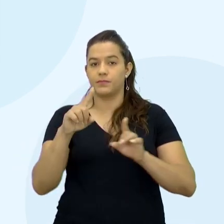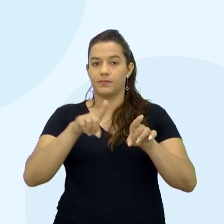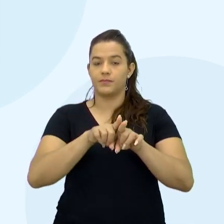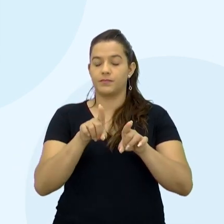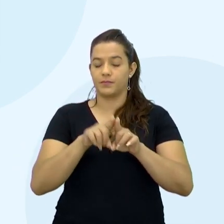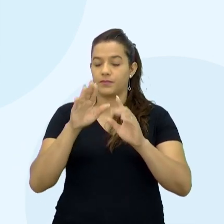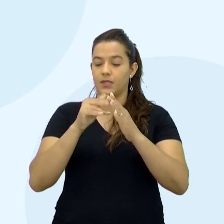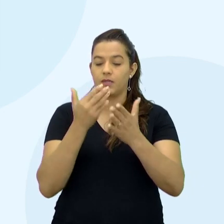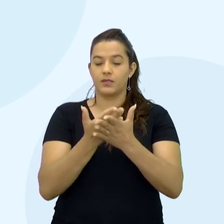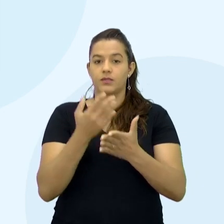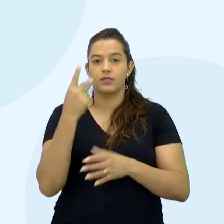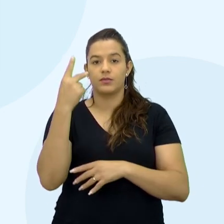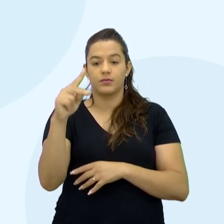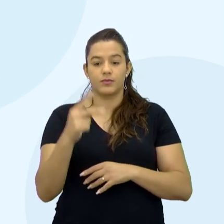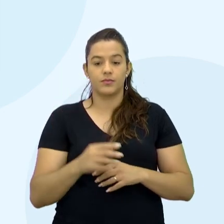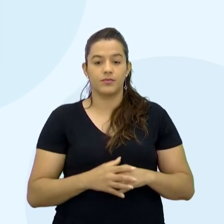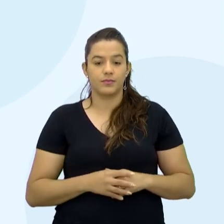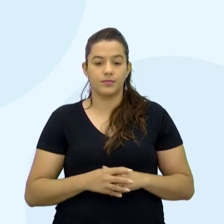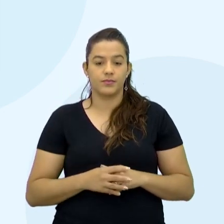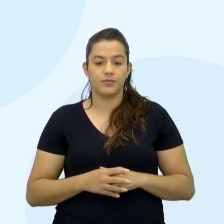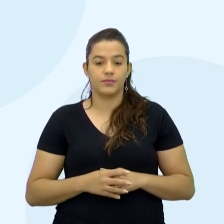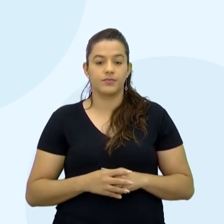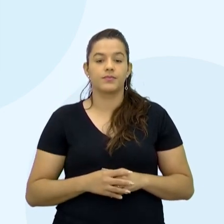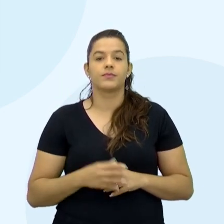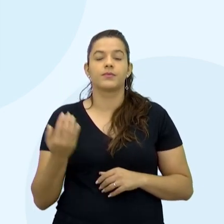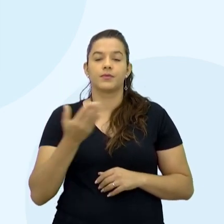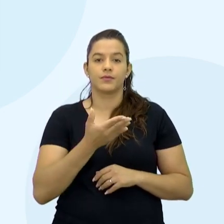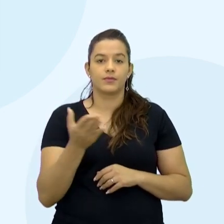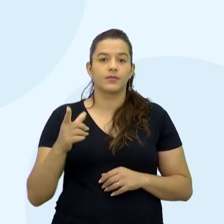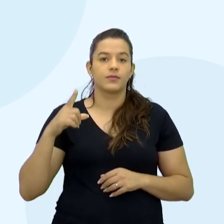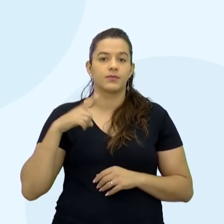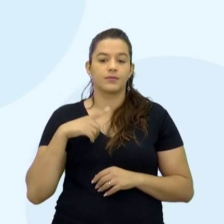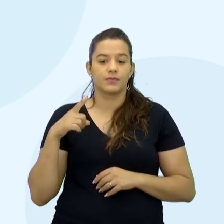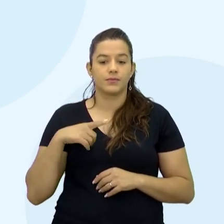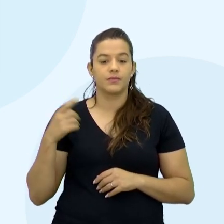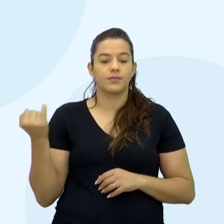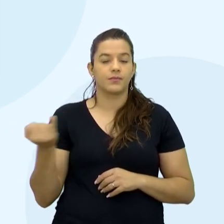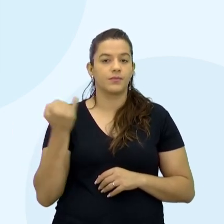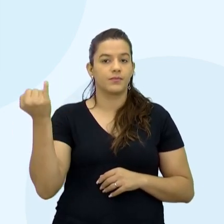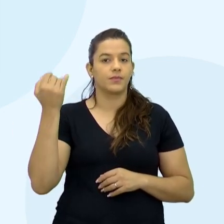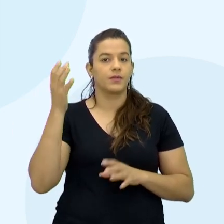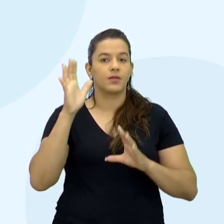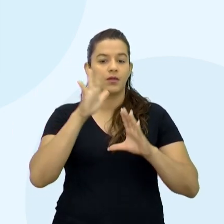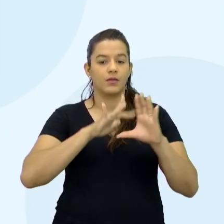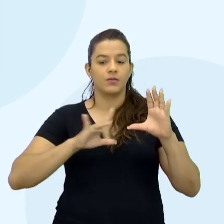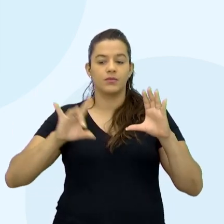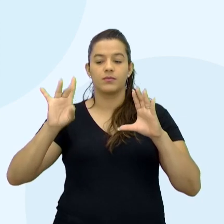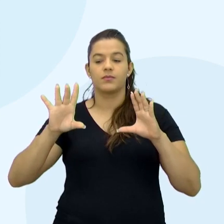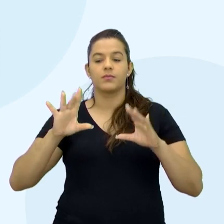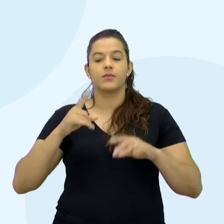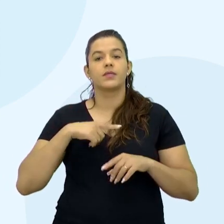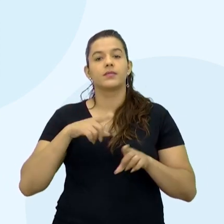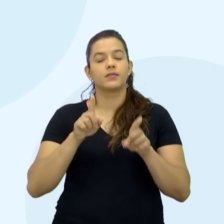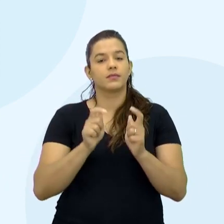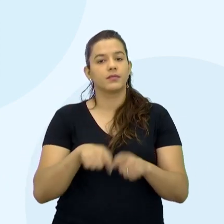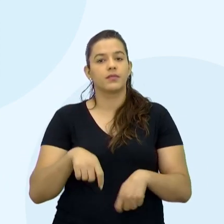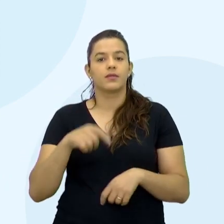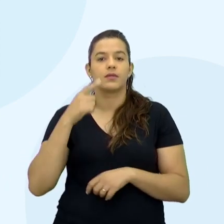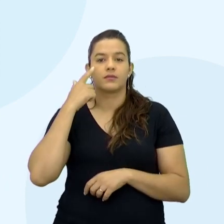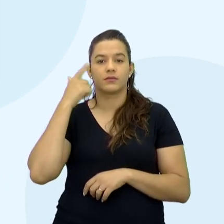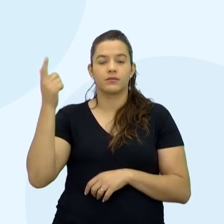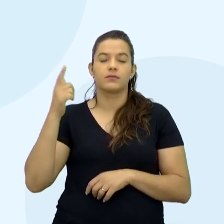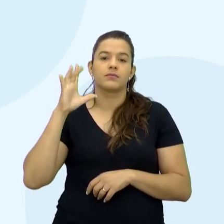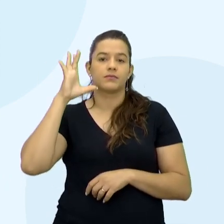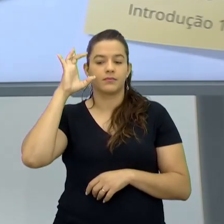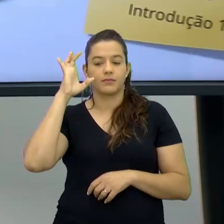crônica deles Eu não tenho a leitura creio que seja muito rica E aliás pode compartilhar Já tem as redes sociais aí né Compartilha com Eu já